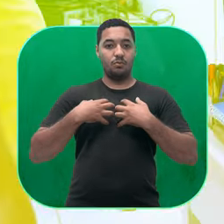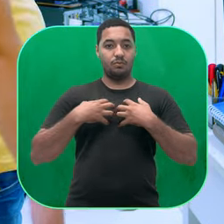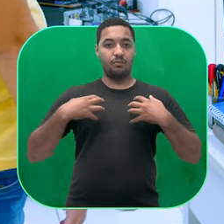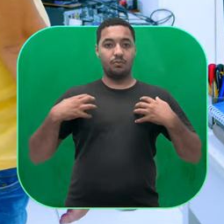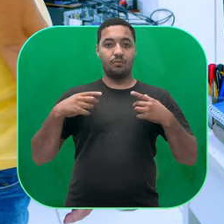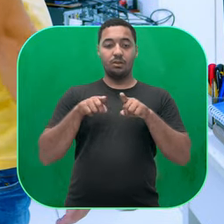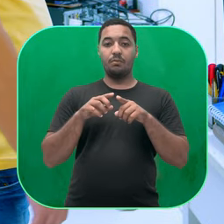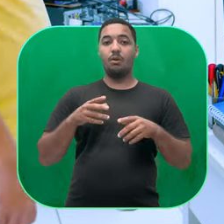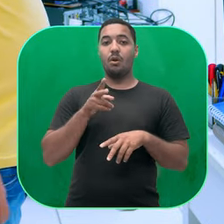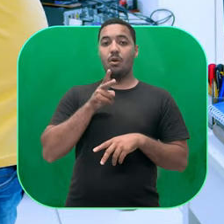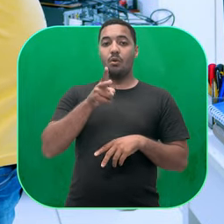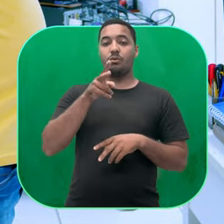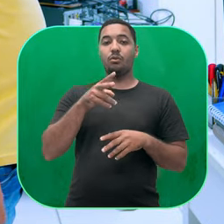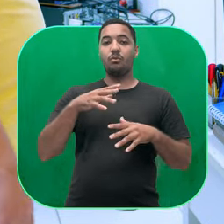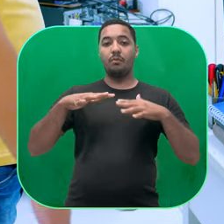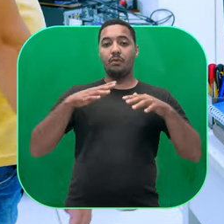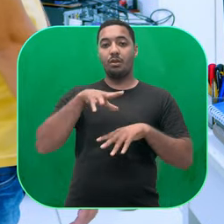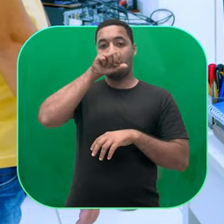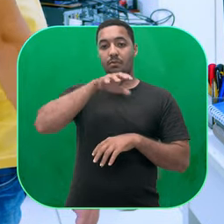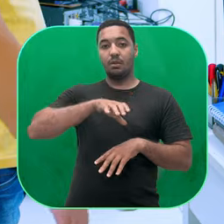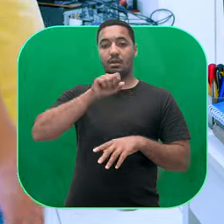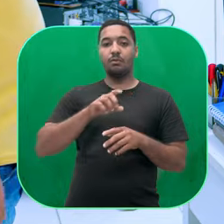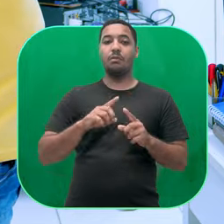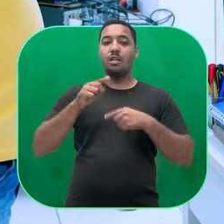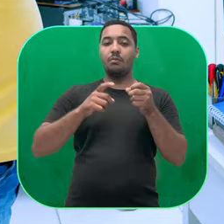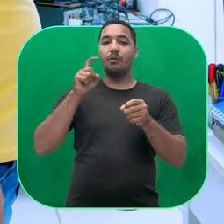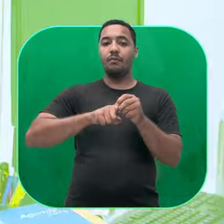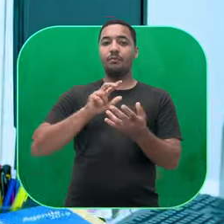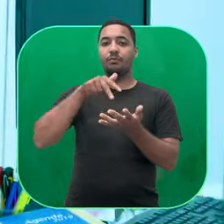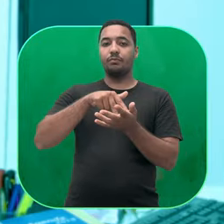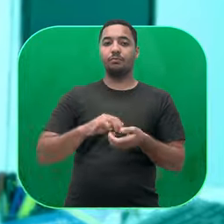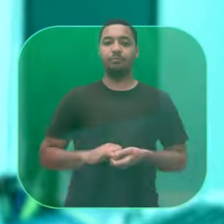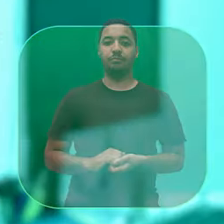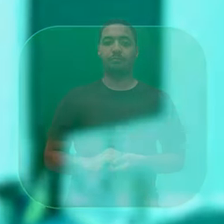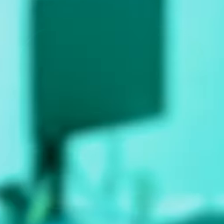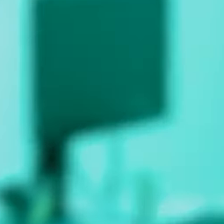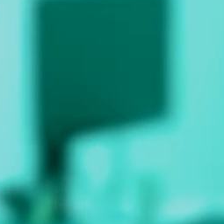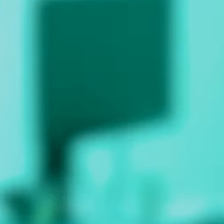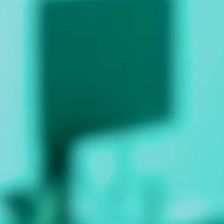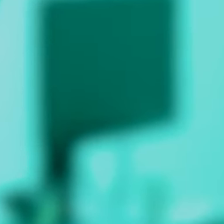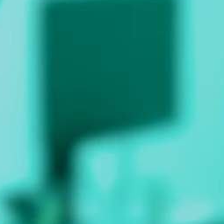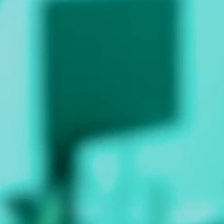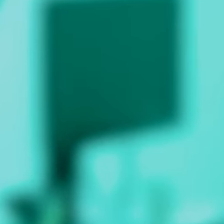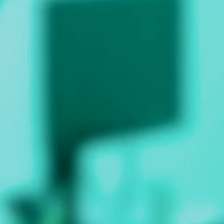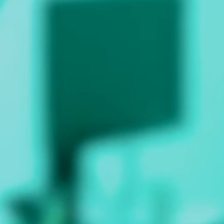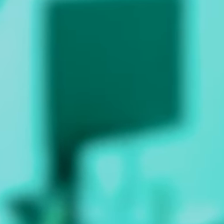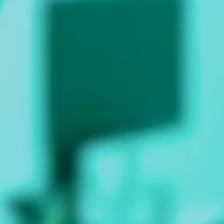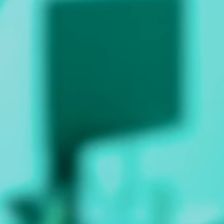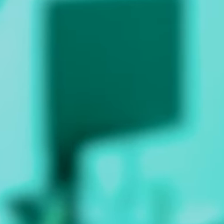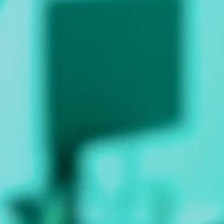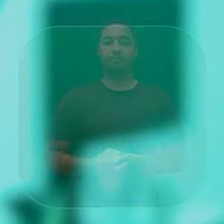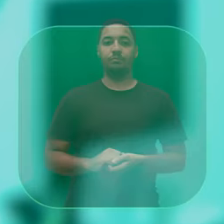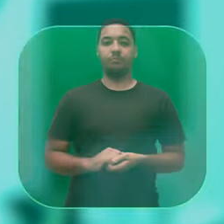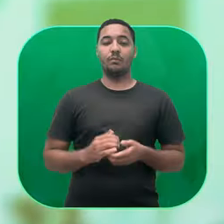abrindo bem o seu peitoral. Mantenha essa movimentação constante e respiração sempre ativa. Para finalizar esse exercício, volte à posição inicial,